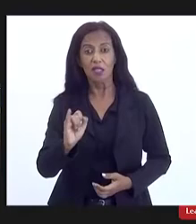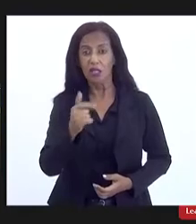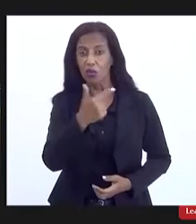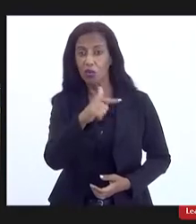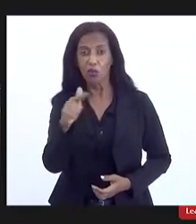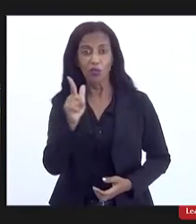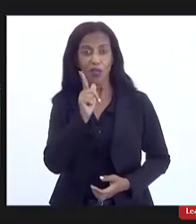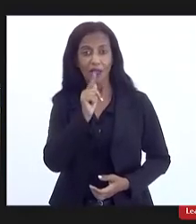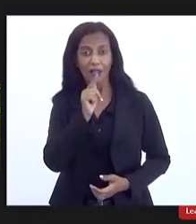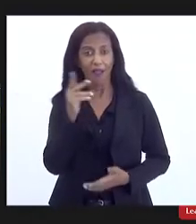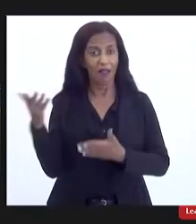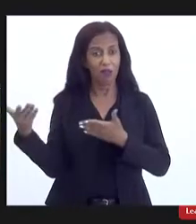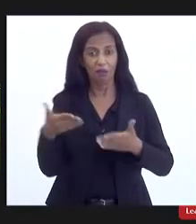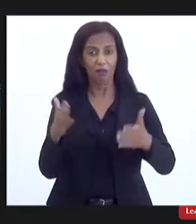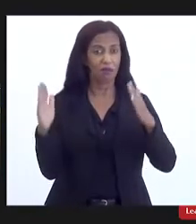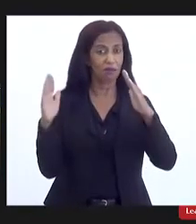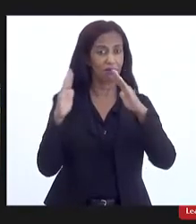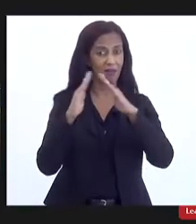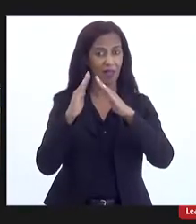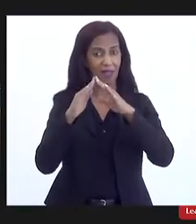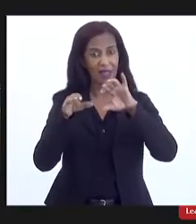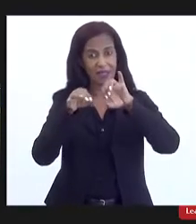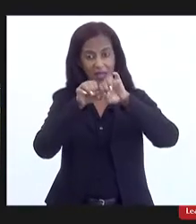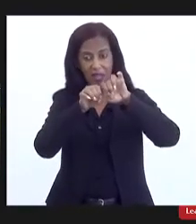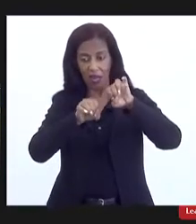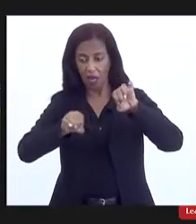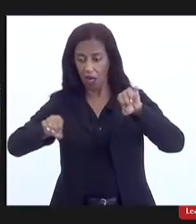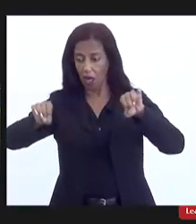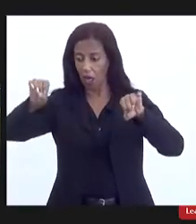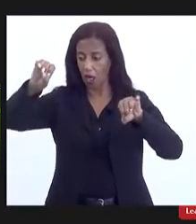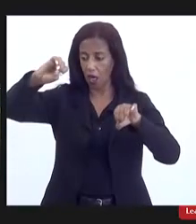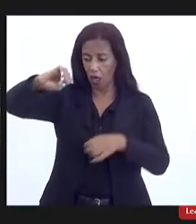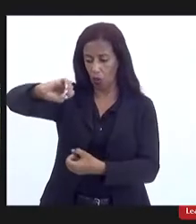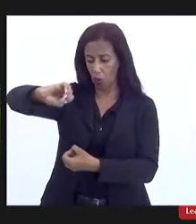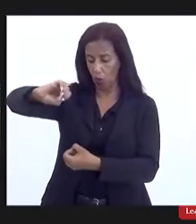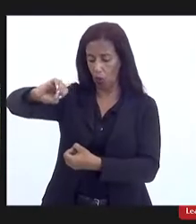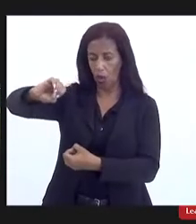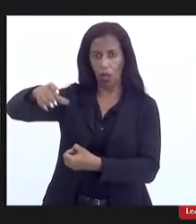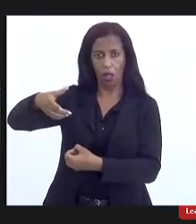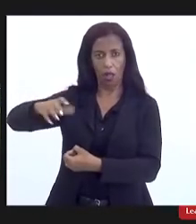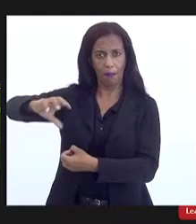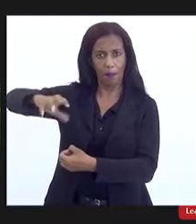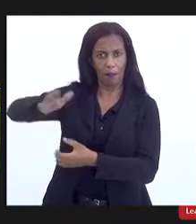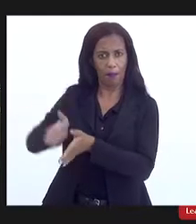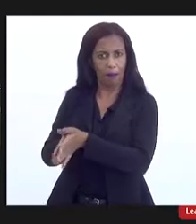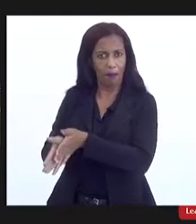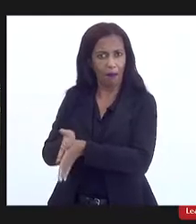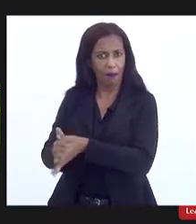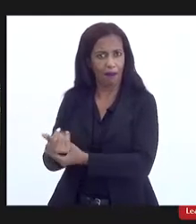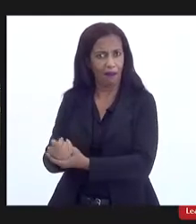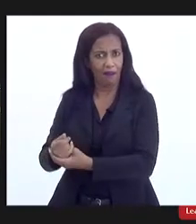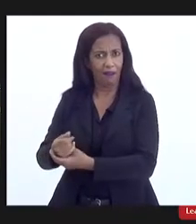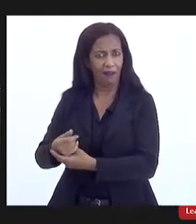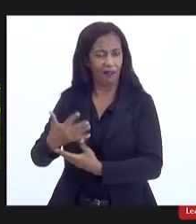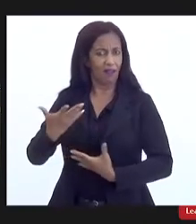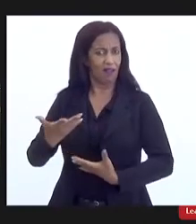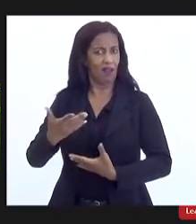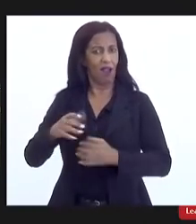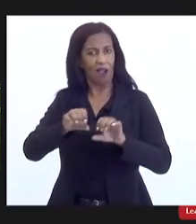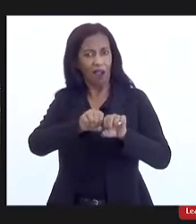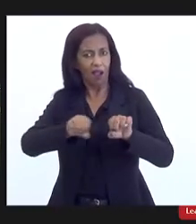a água chegando no encarnamento dessas pessoas e, principalmente, das nossas mulheres.